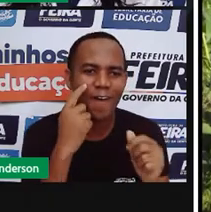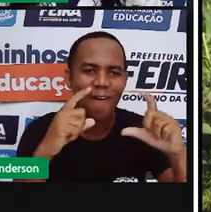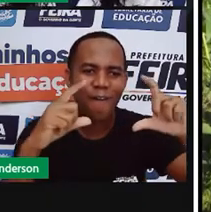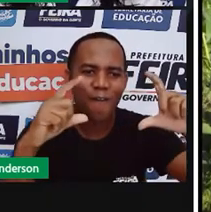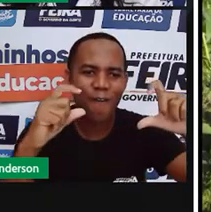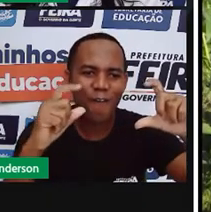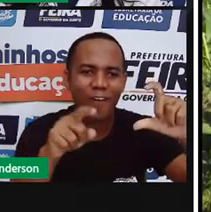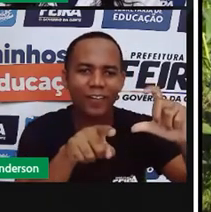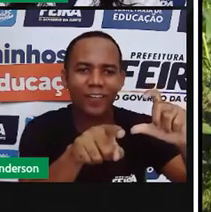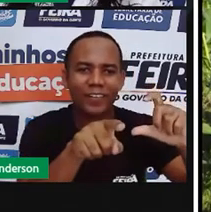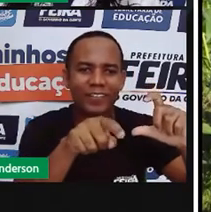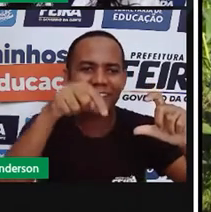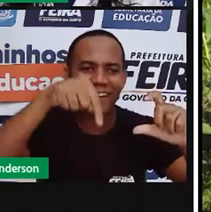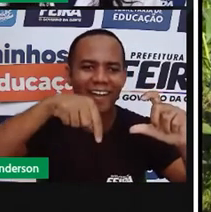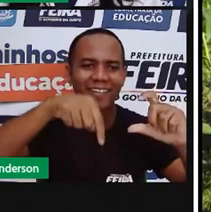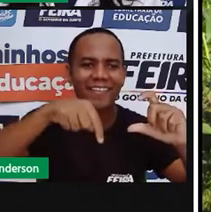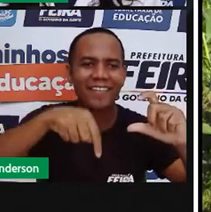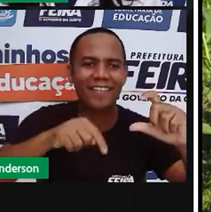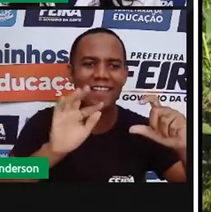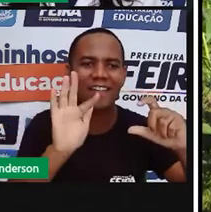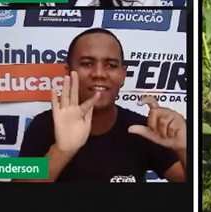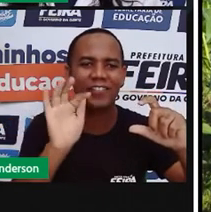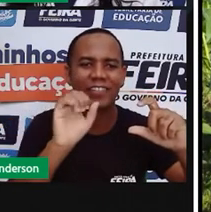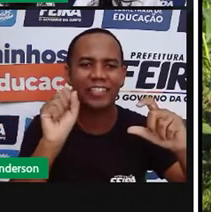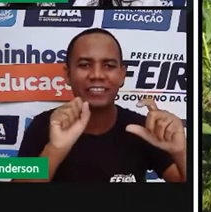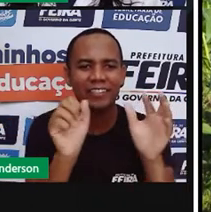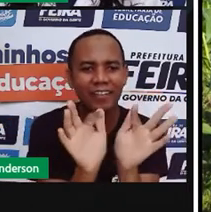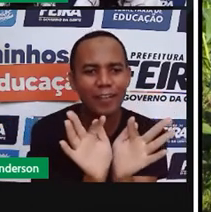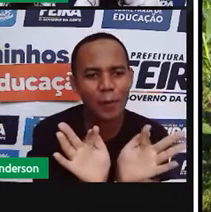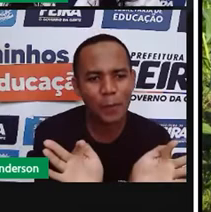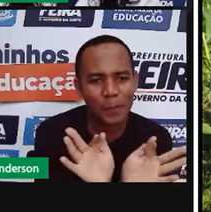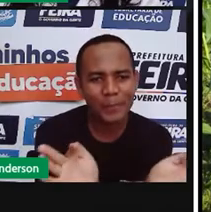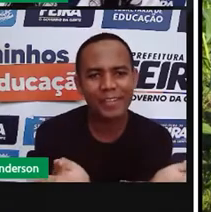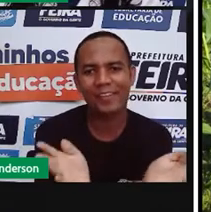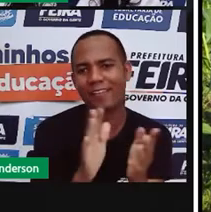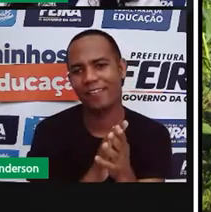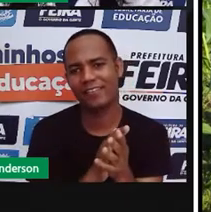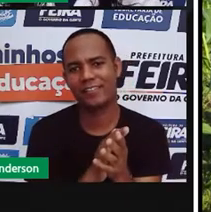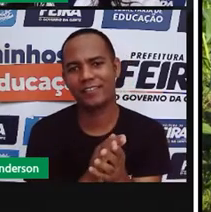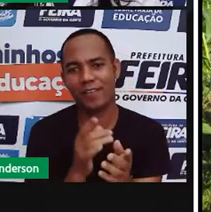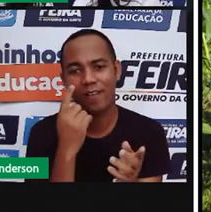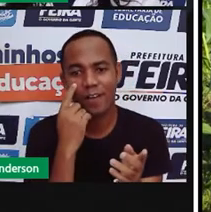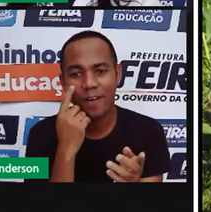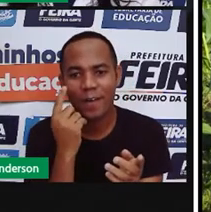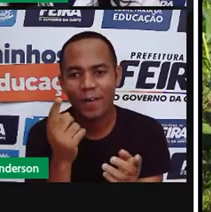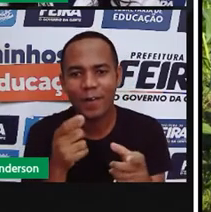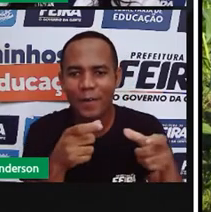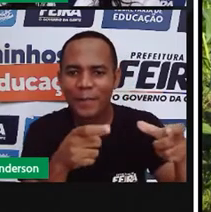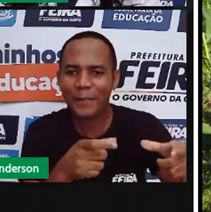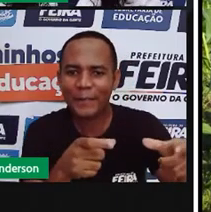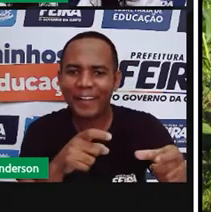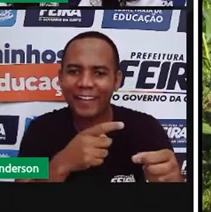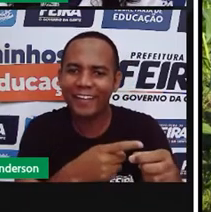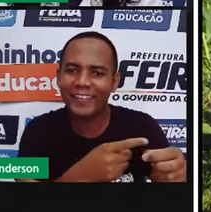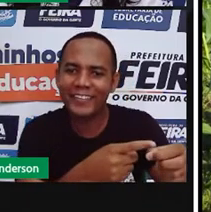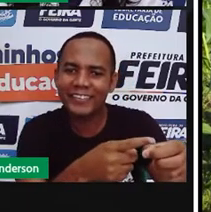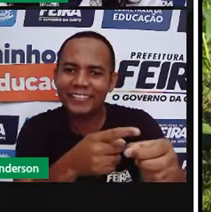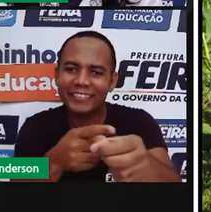fotos da nossa região. Humildes, Matinha, Jaguara,